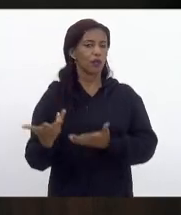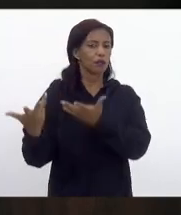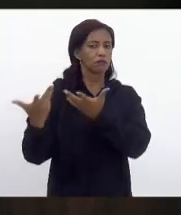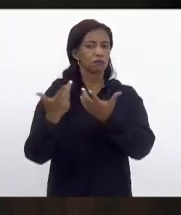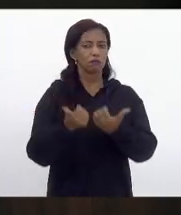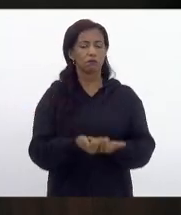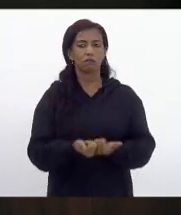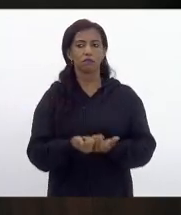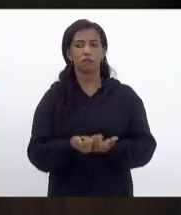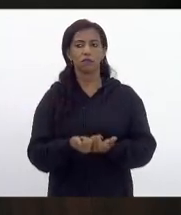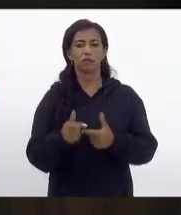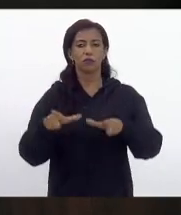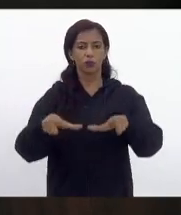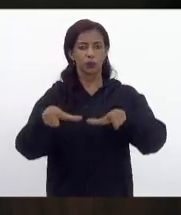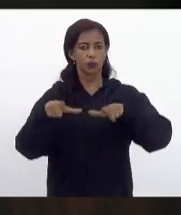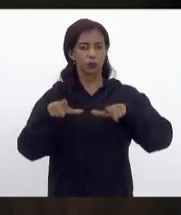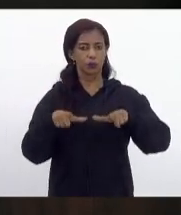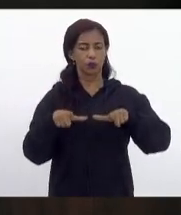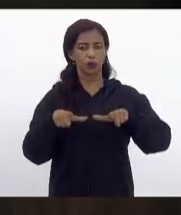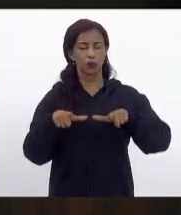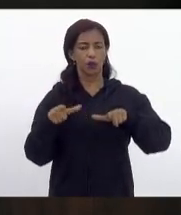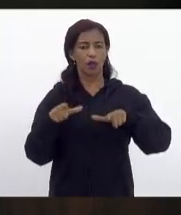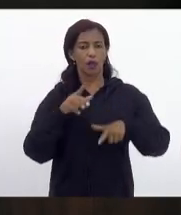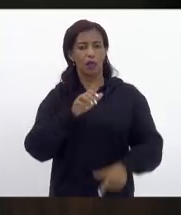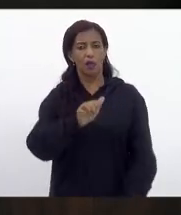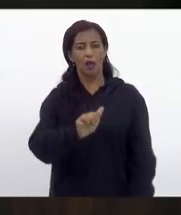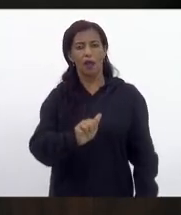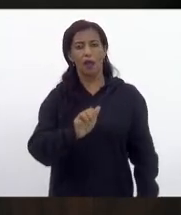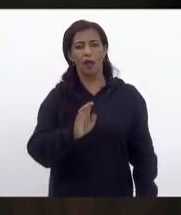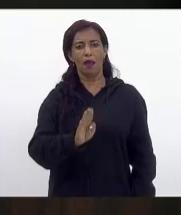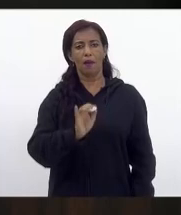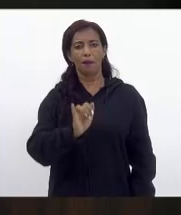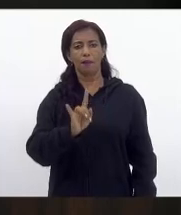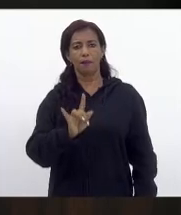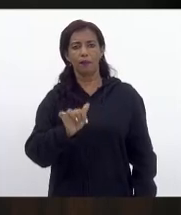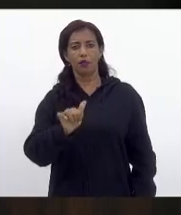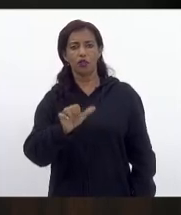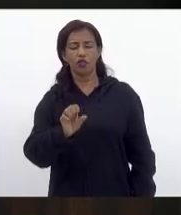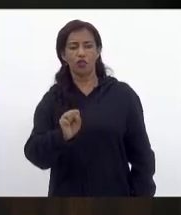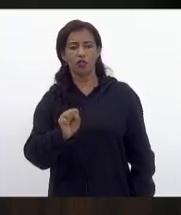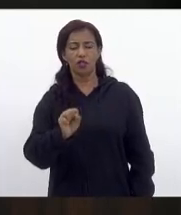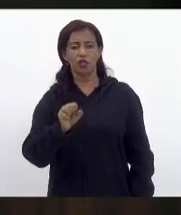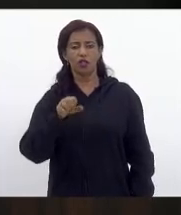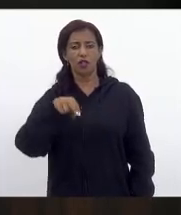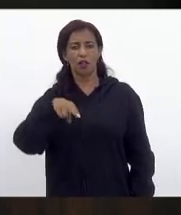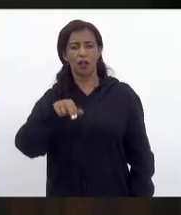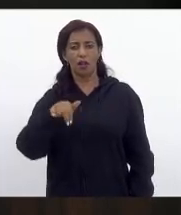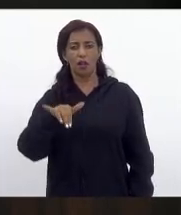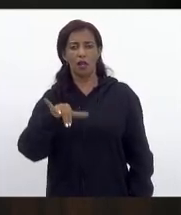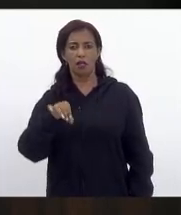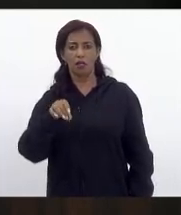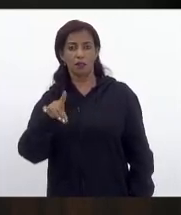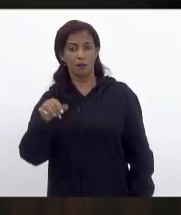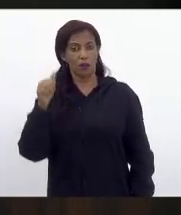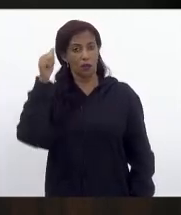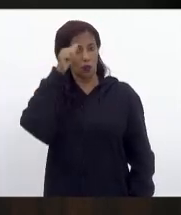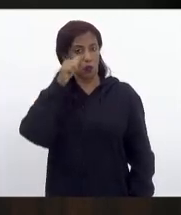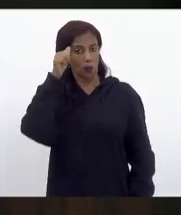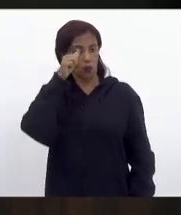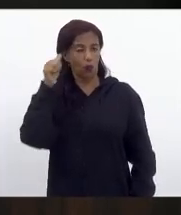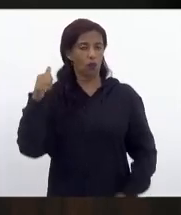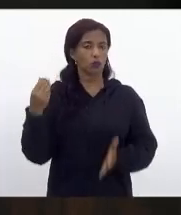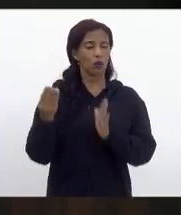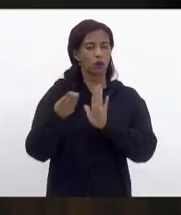o diploma Abdias Nascimento ao ator Del Garcês. Parecer da Comissão de Normas